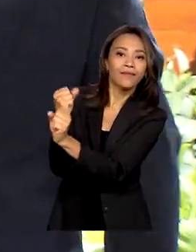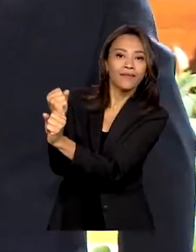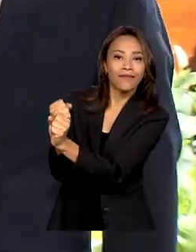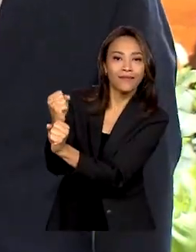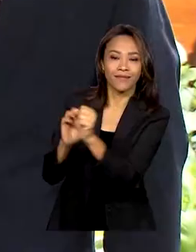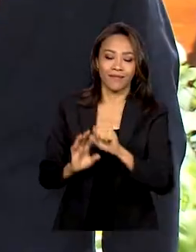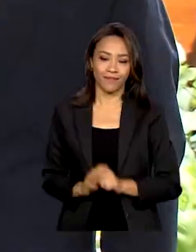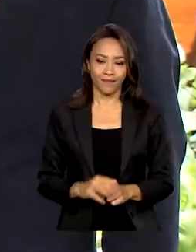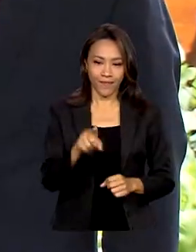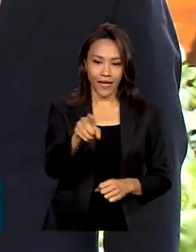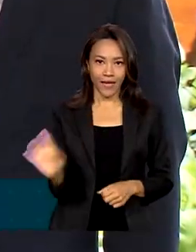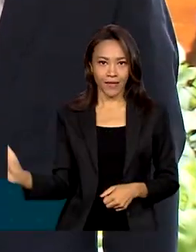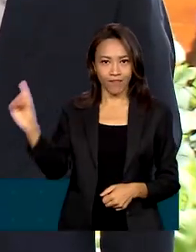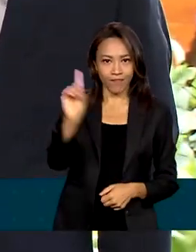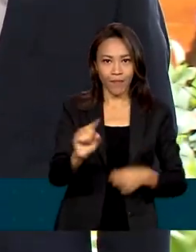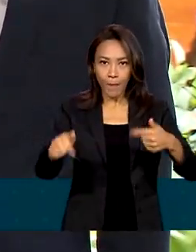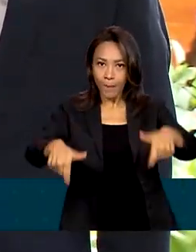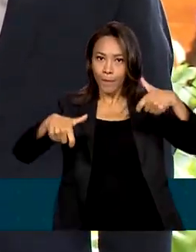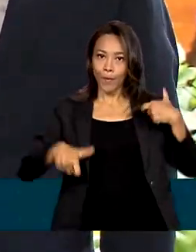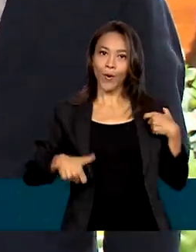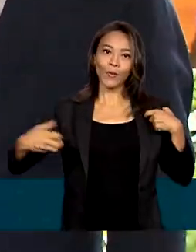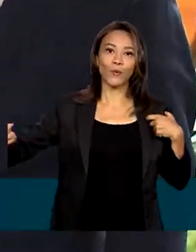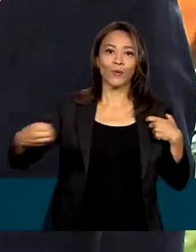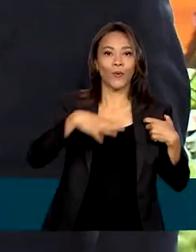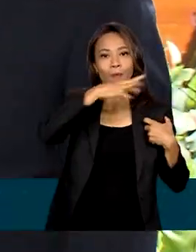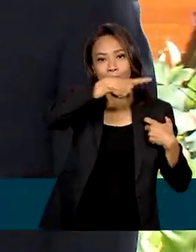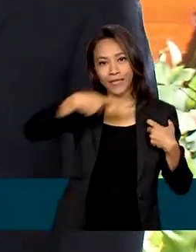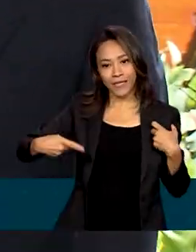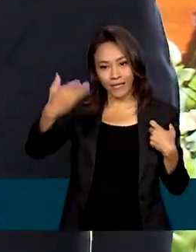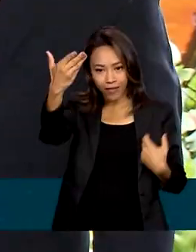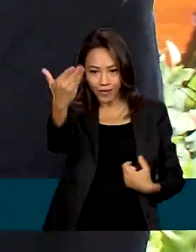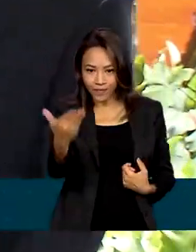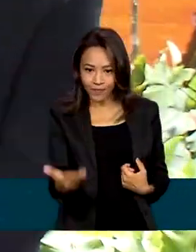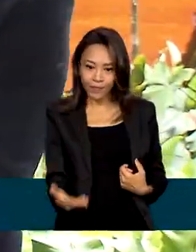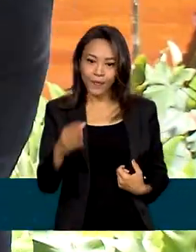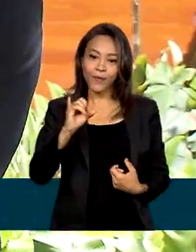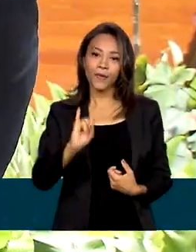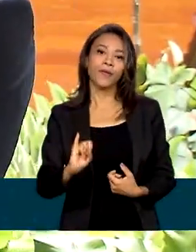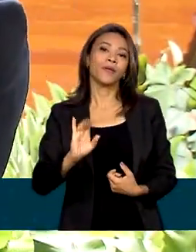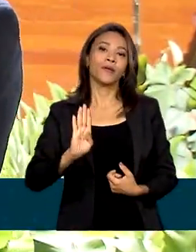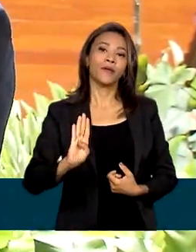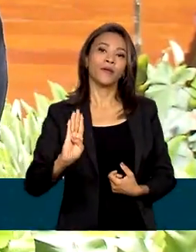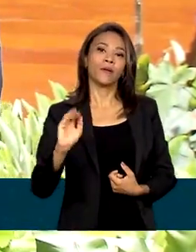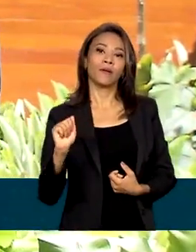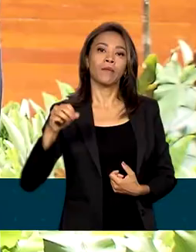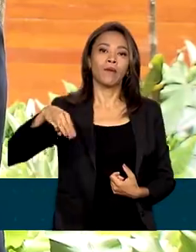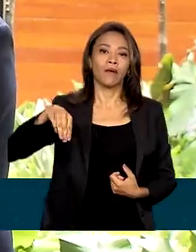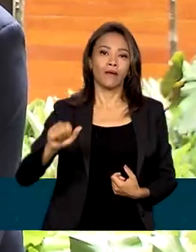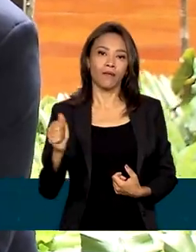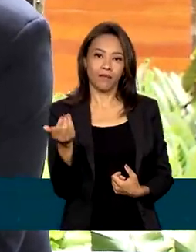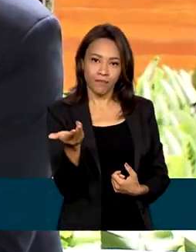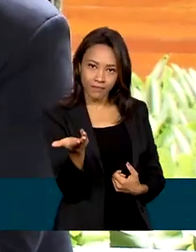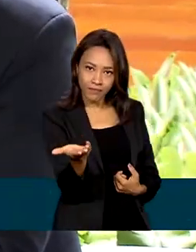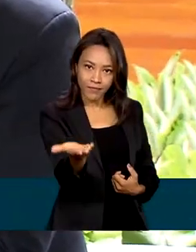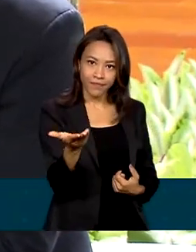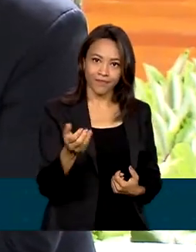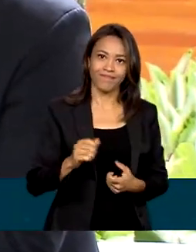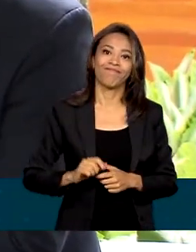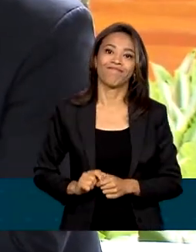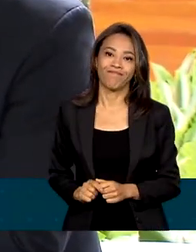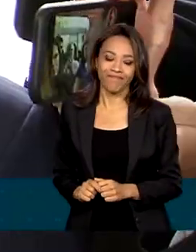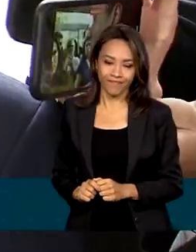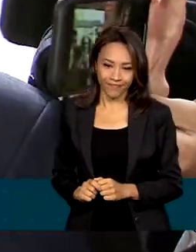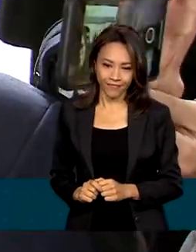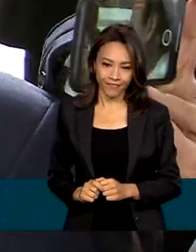Tomou posse nesta terça-feira o novo presidente do Ibama, o Instituto Brasileiro do Meio Ambiente e dos Recursos Naturais